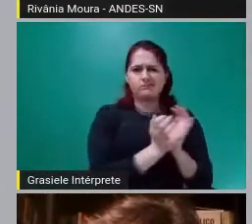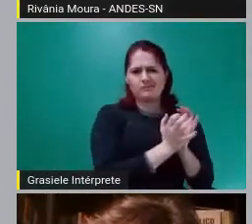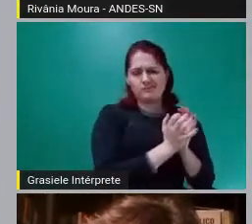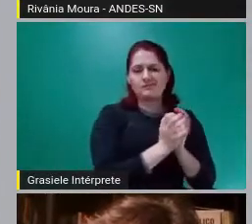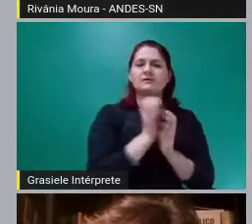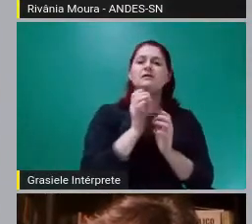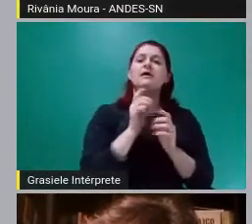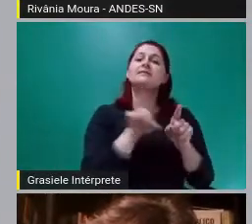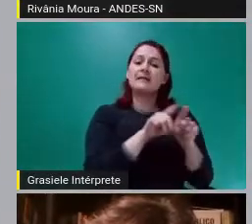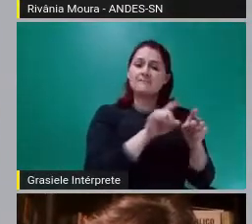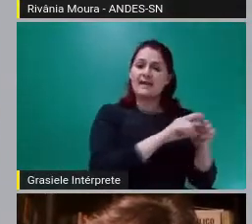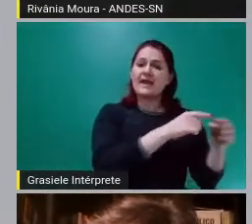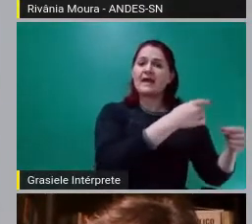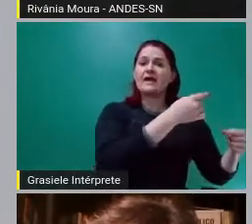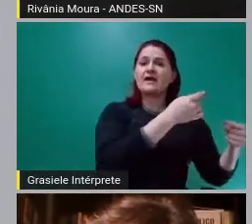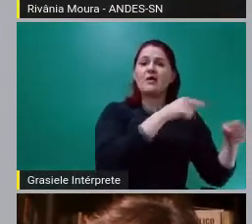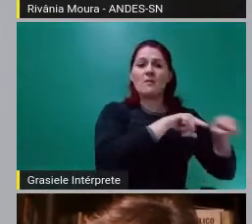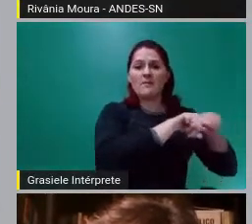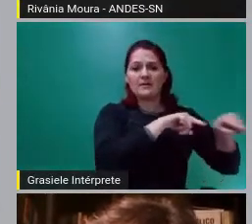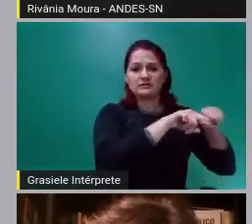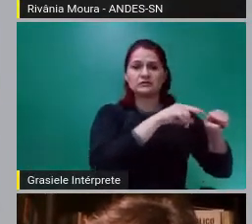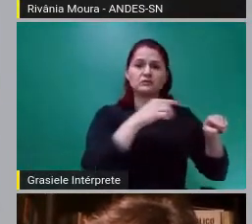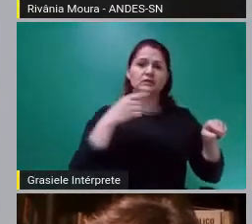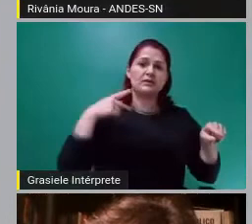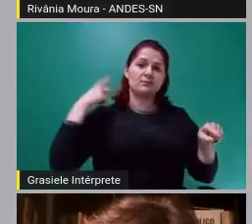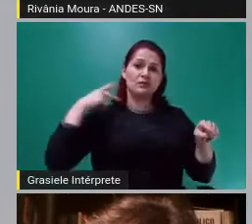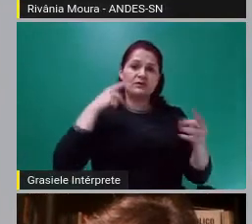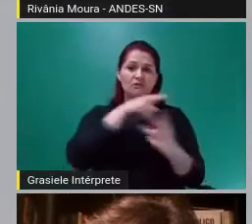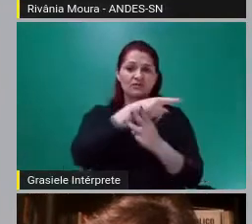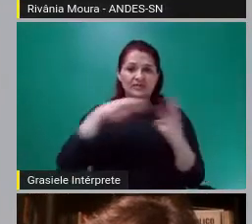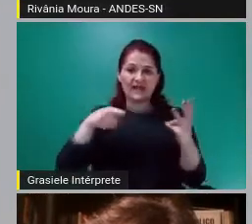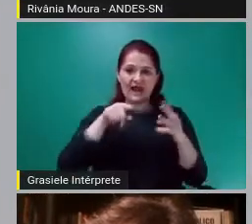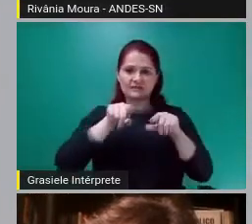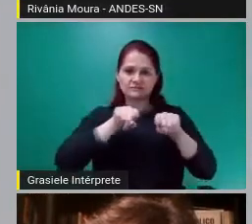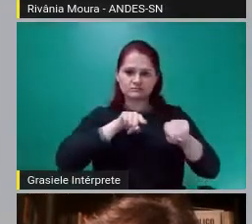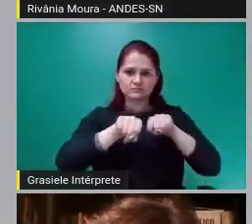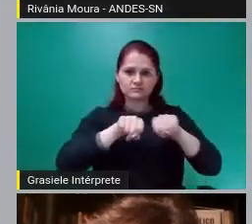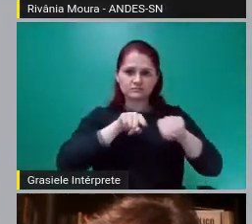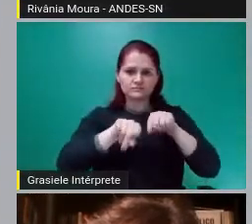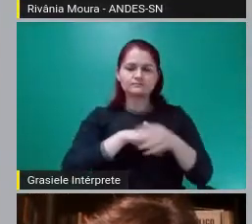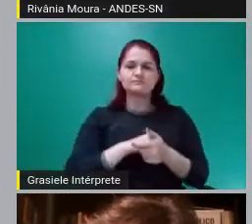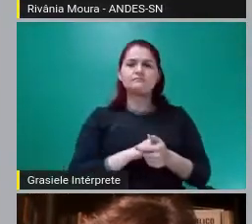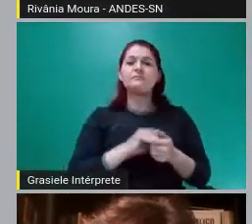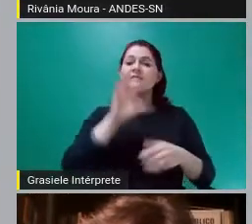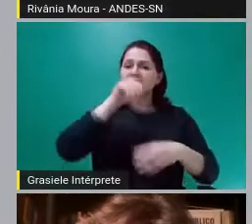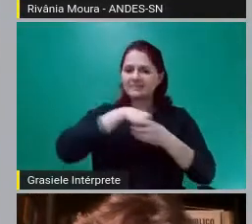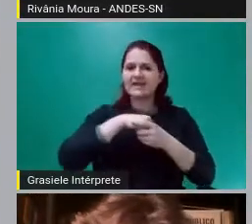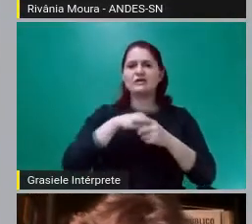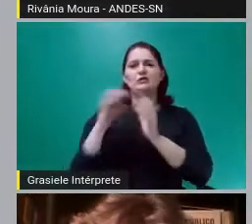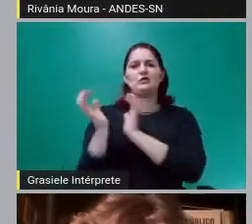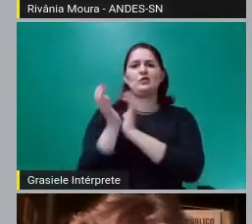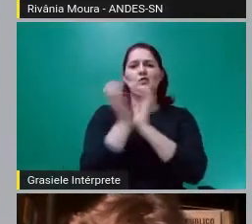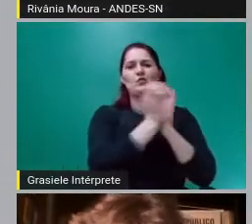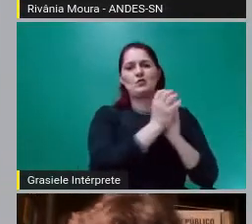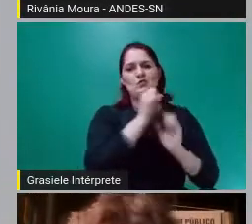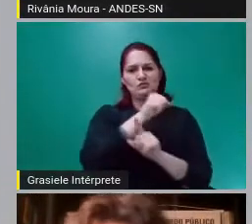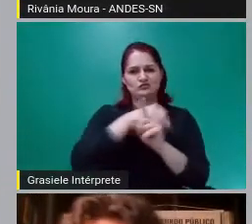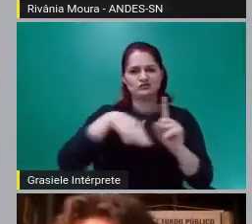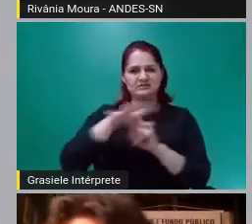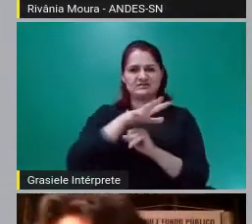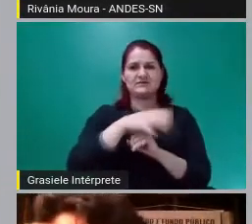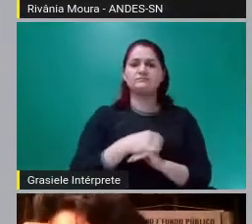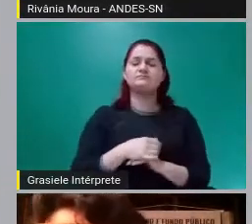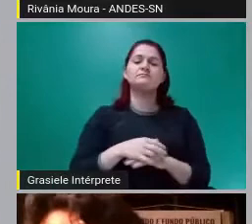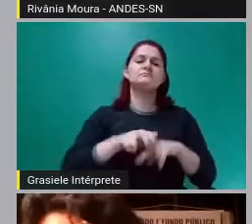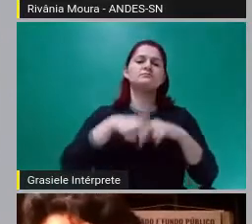uma disputa política, que se faz também com o poder político, entre as classes sociais. Então, vamos esquecer esse negócio que a